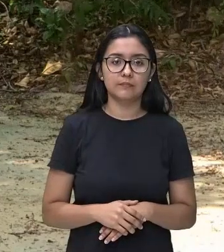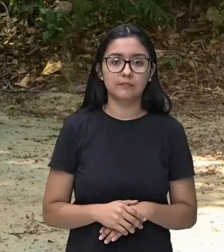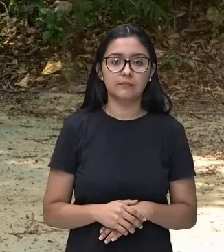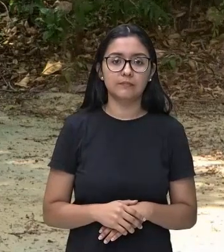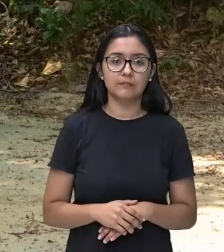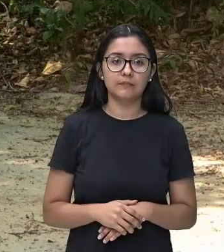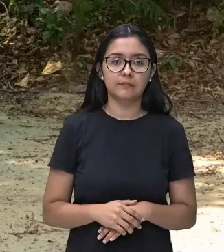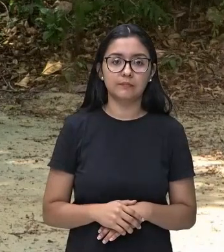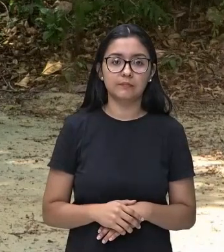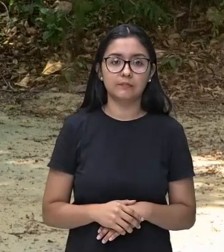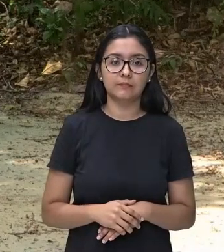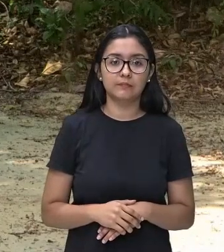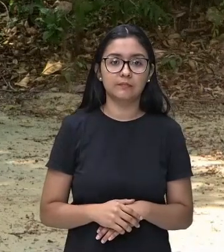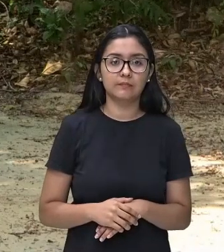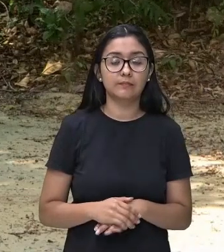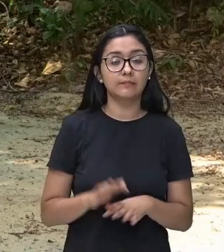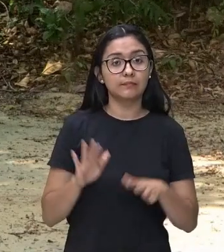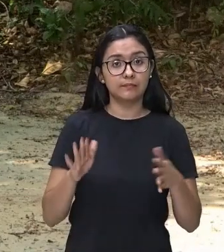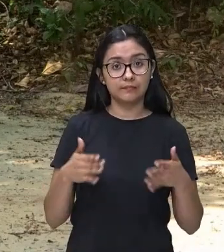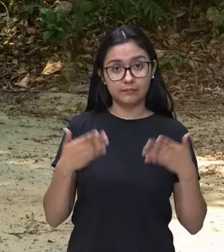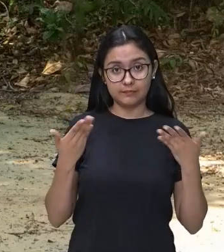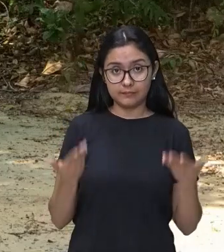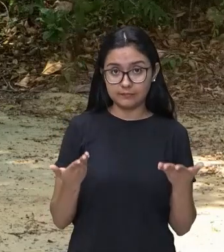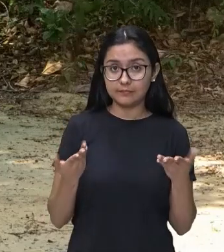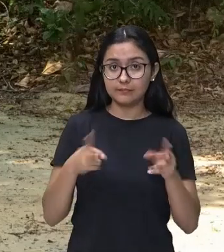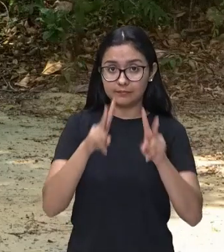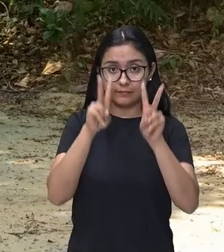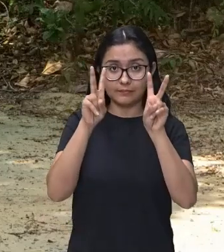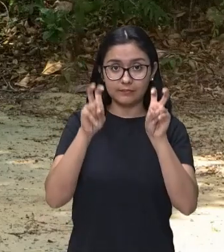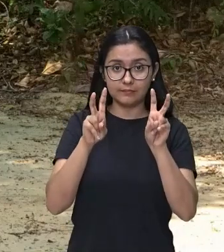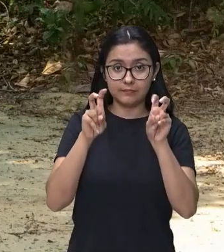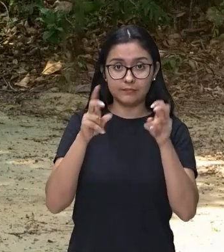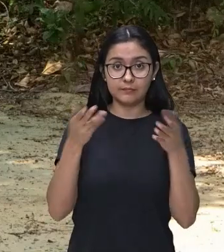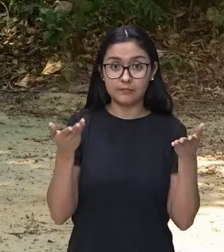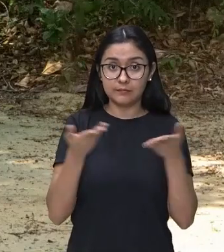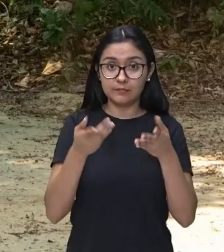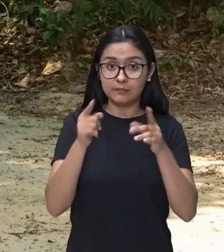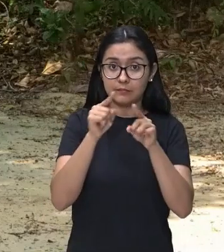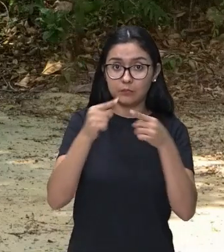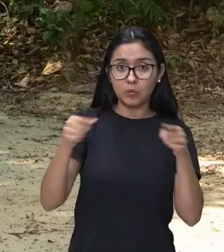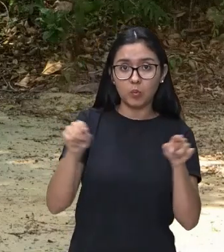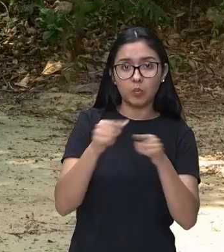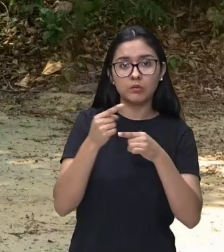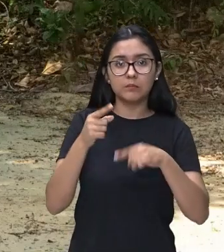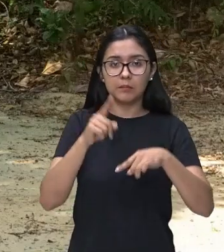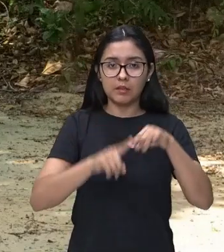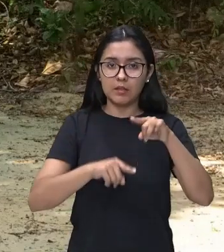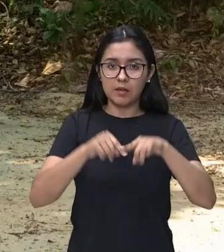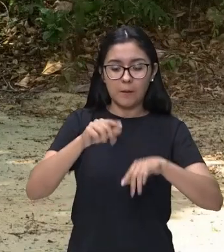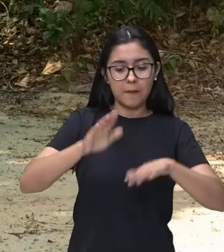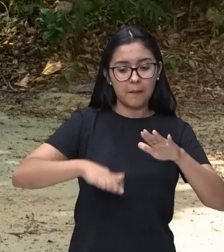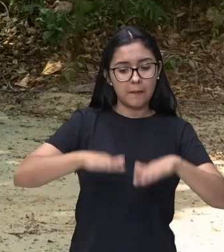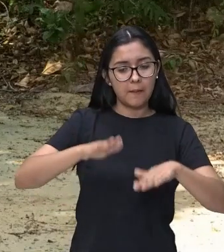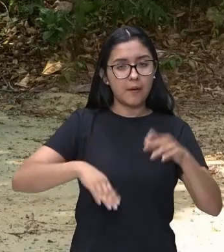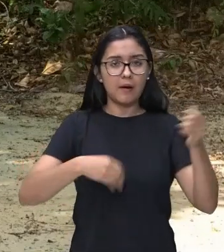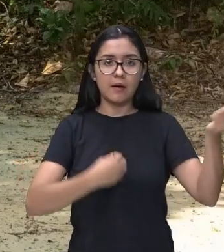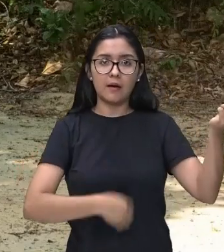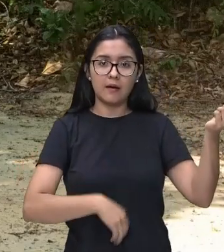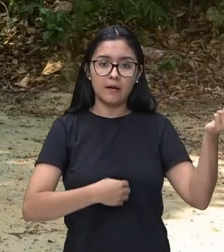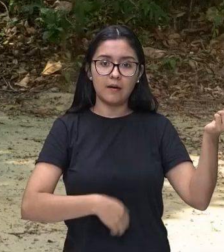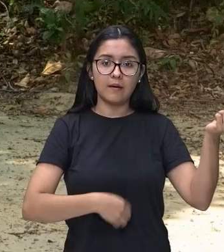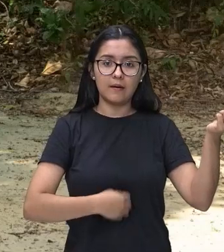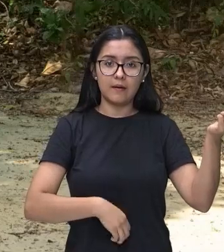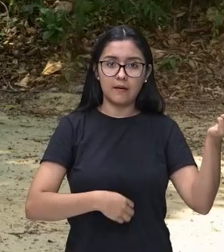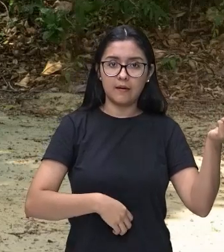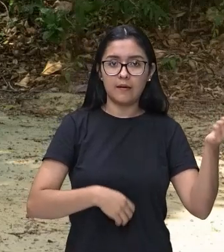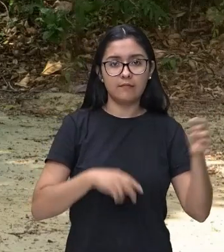Como nós vamos falar sobre música hoje, vamos falar sobre instrumentos musicais, a gente vai revisar um